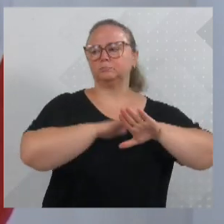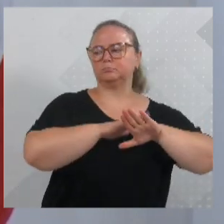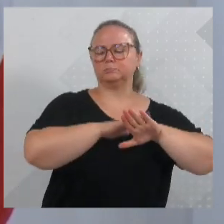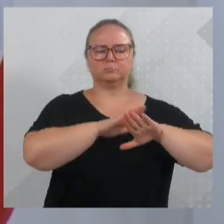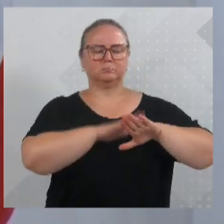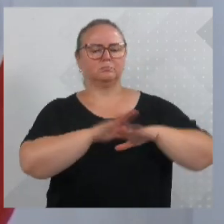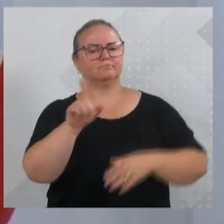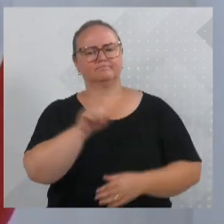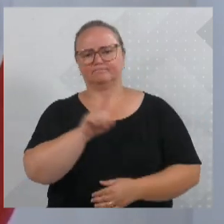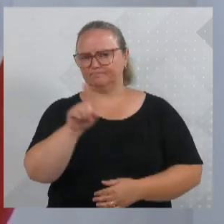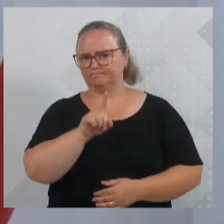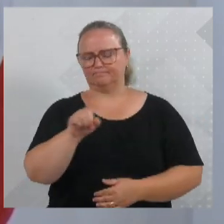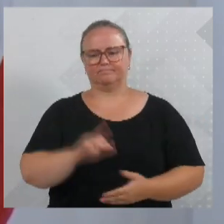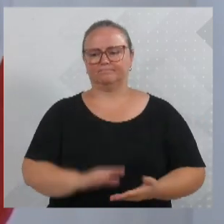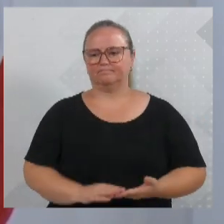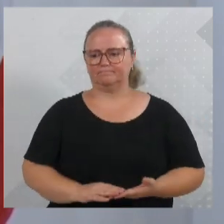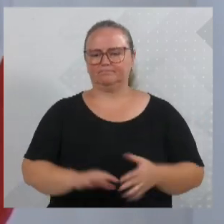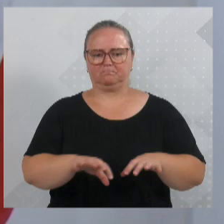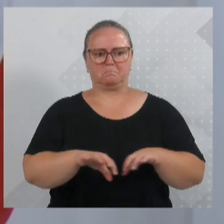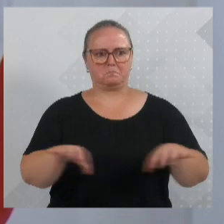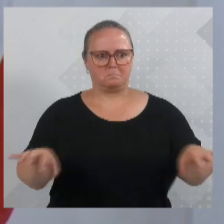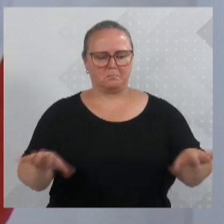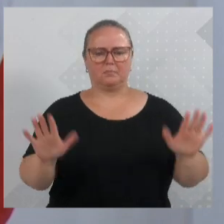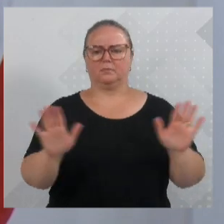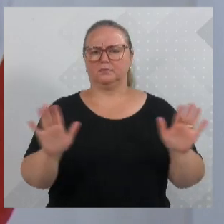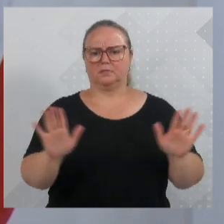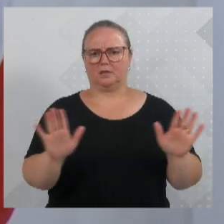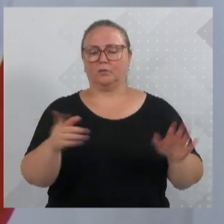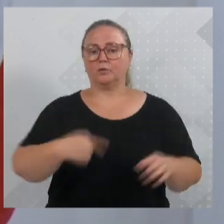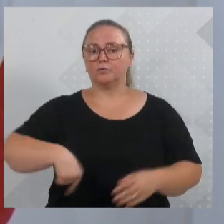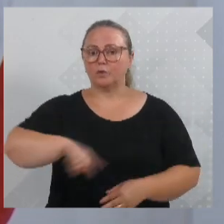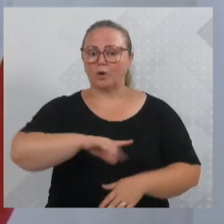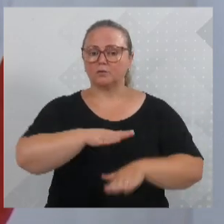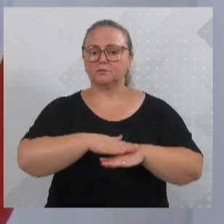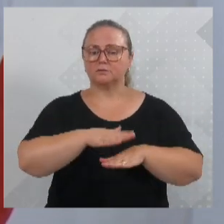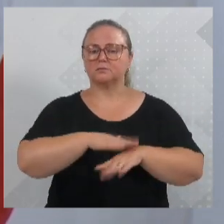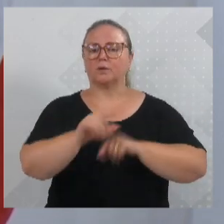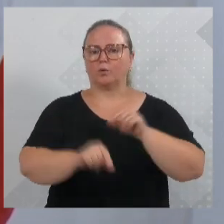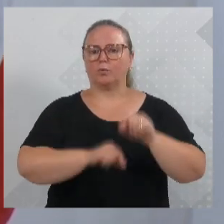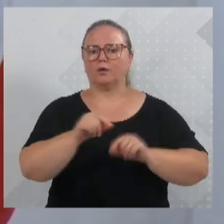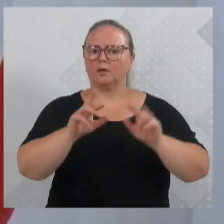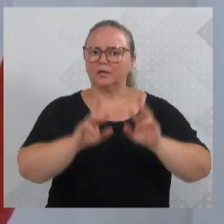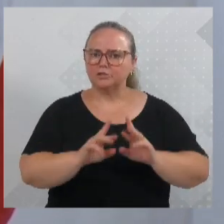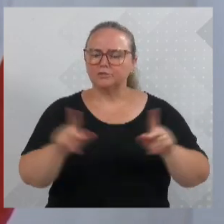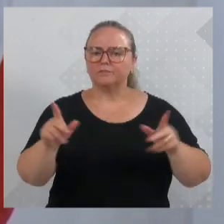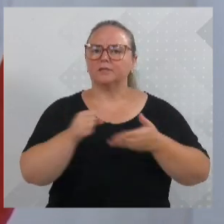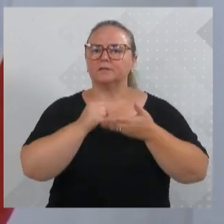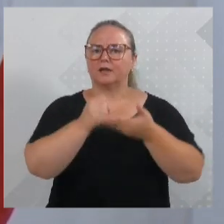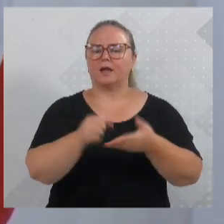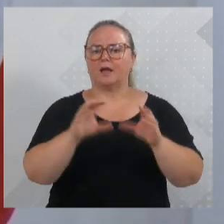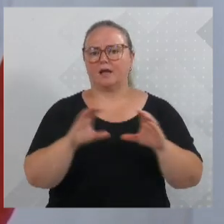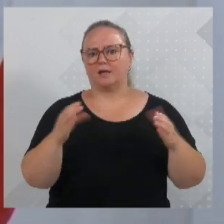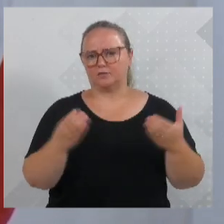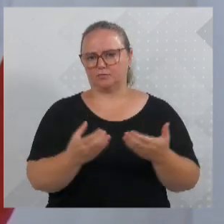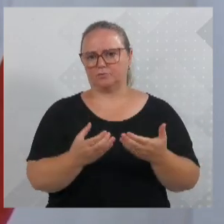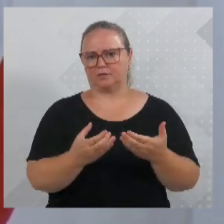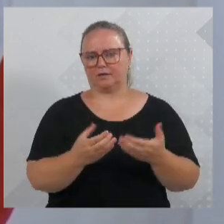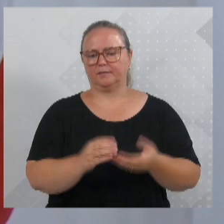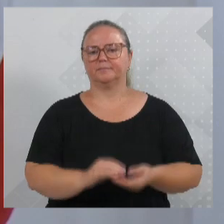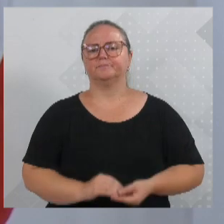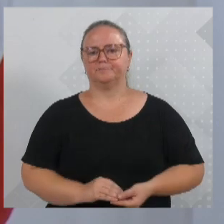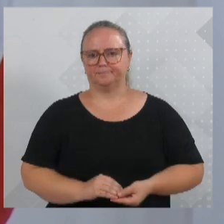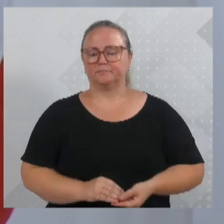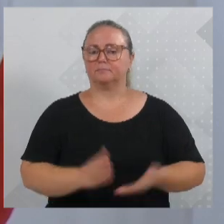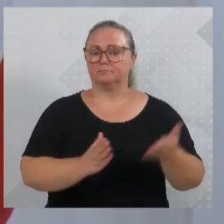pouco práticas, dentro de visões extremas. Eu acho que a gente está no mandato para a gente realmente fazer a diferença na comunidade, e fazer a diferença, aprovar